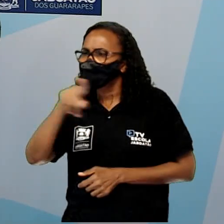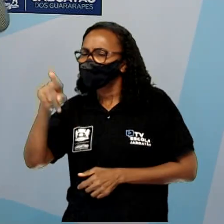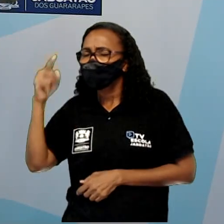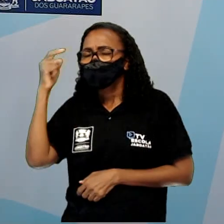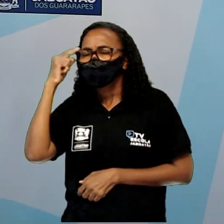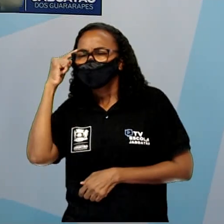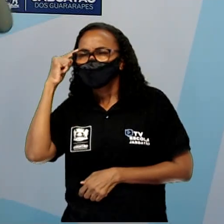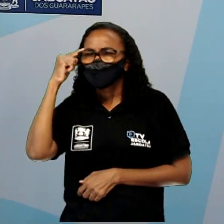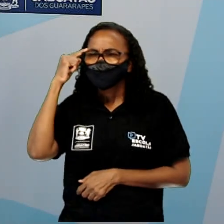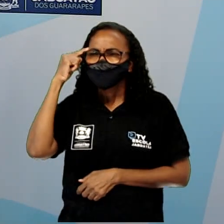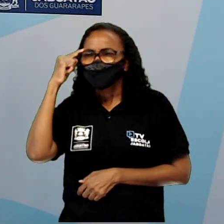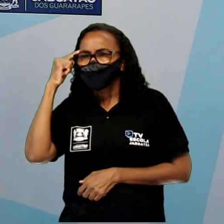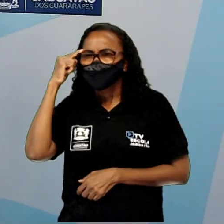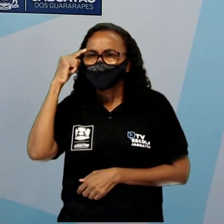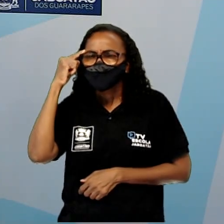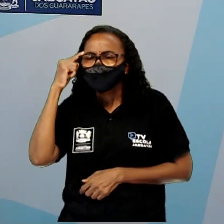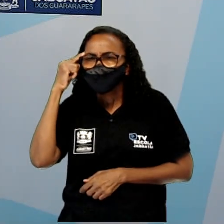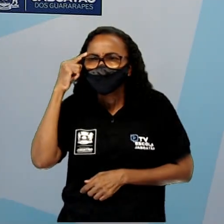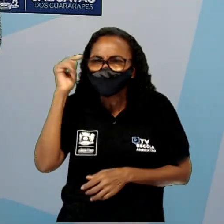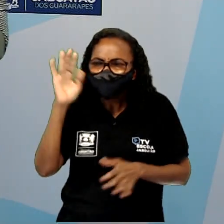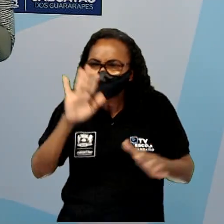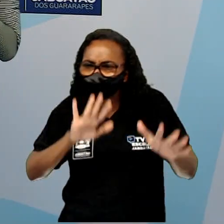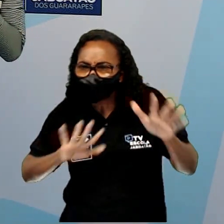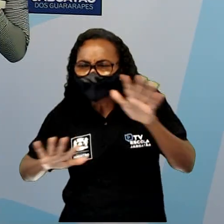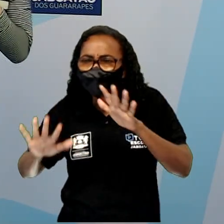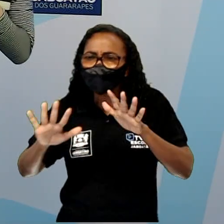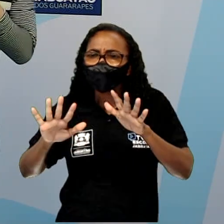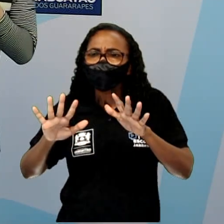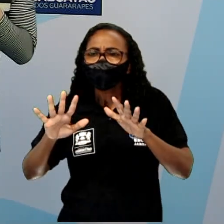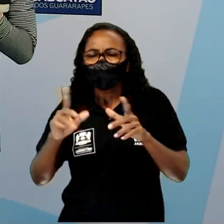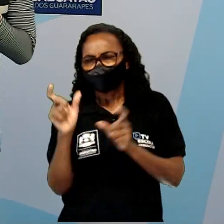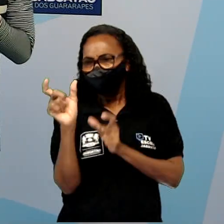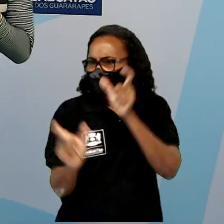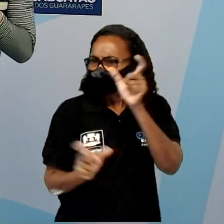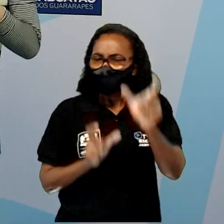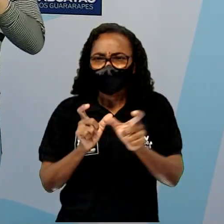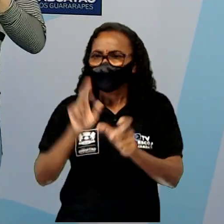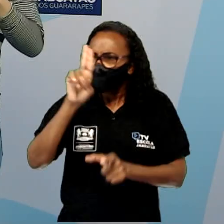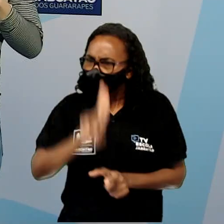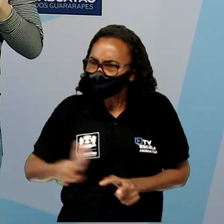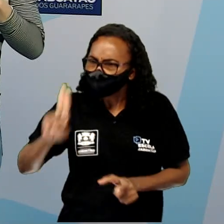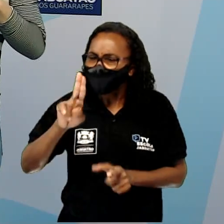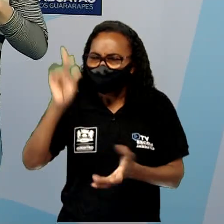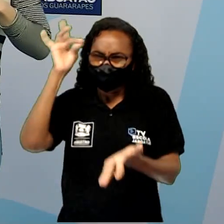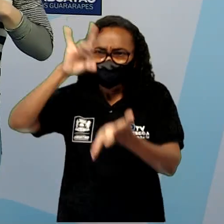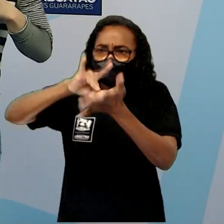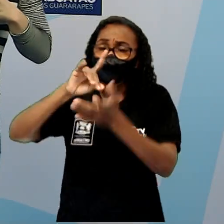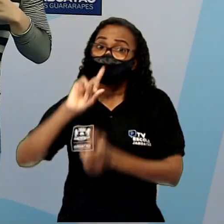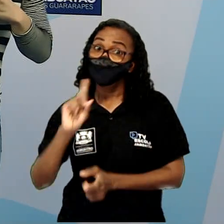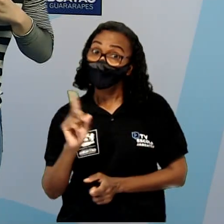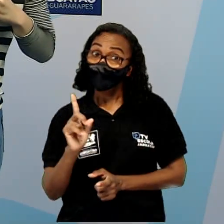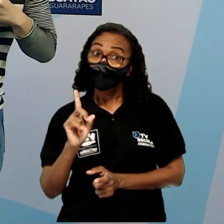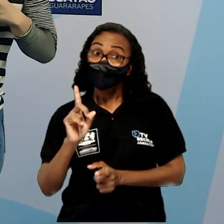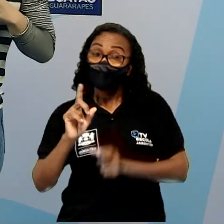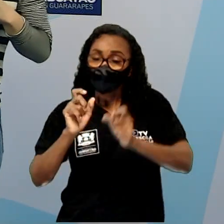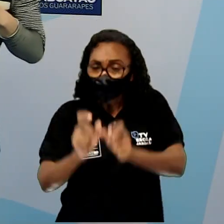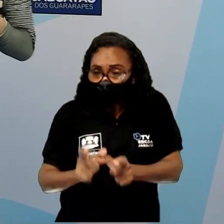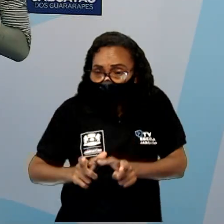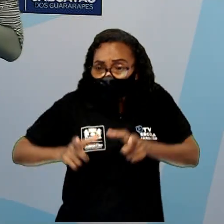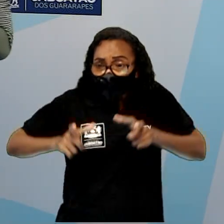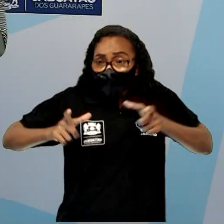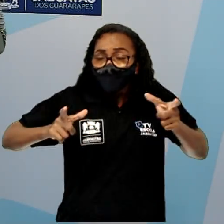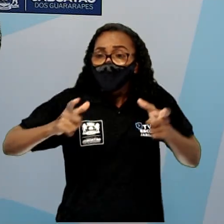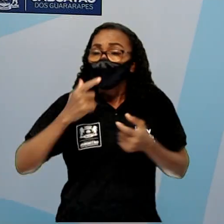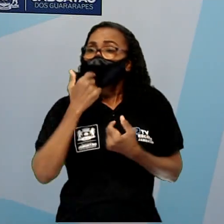imaginando essas cenas. Essas palavras não foram utilizadas aqui no sentido real. Michelin Verusky está ampliando a língua.